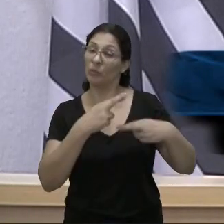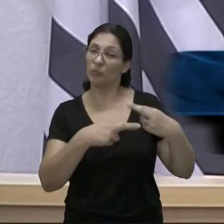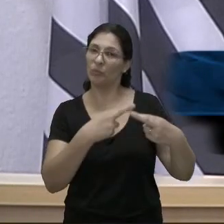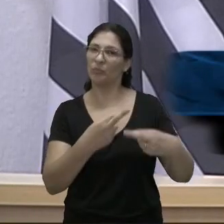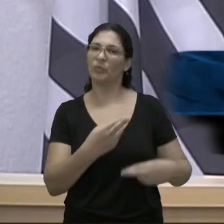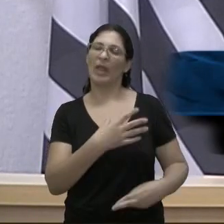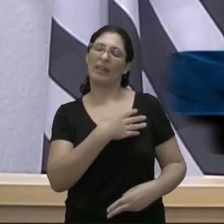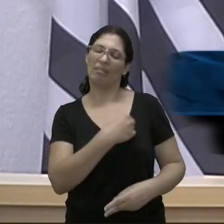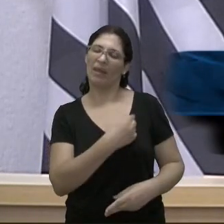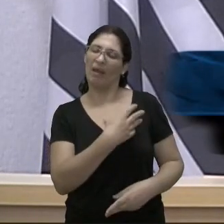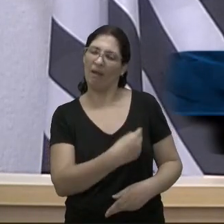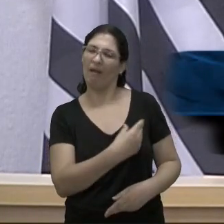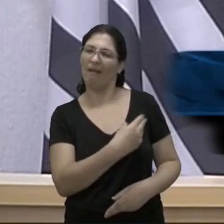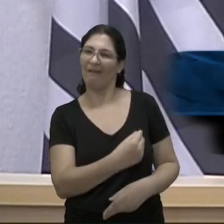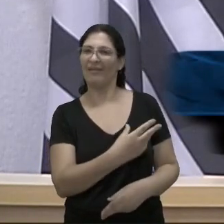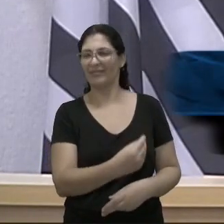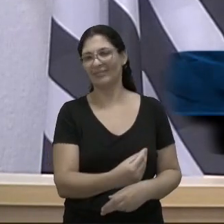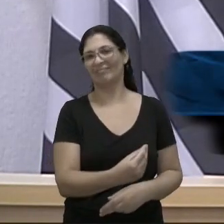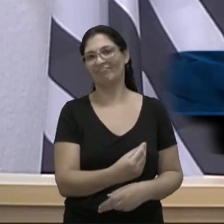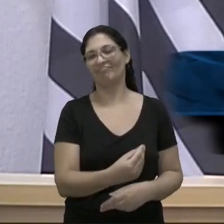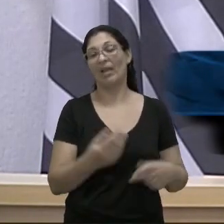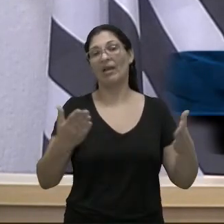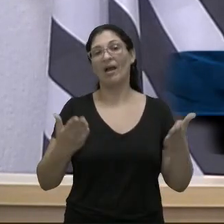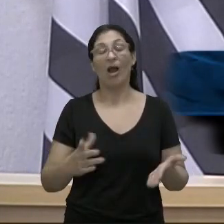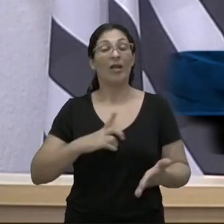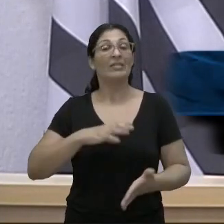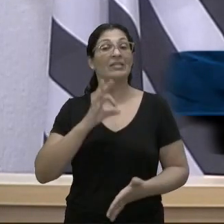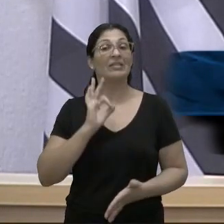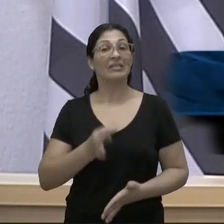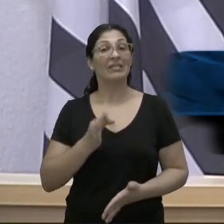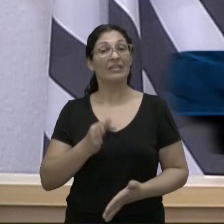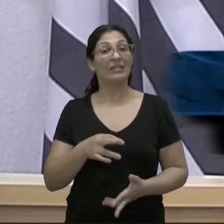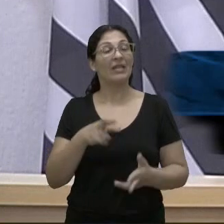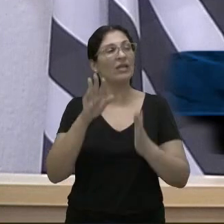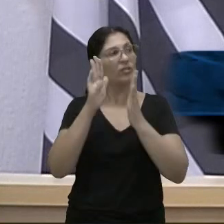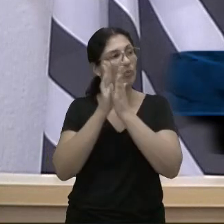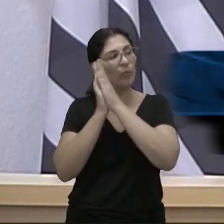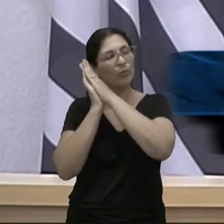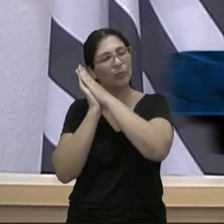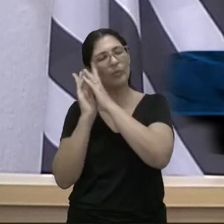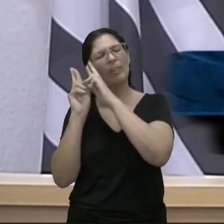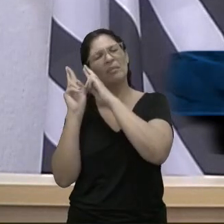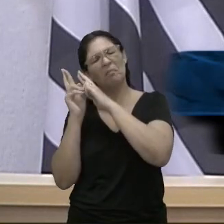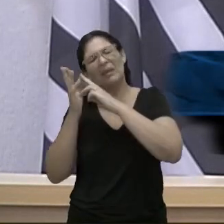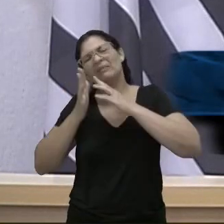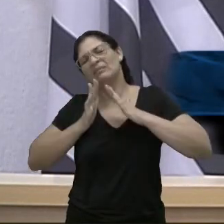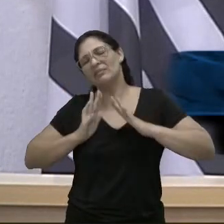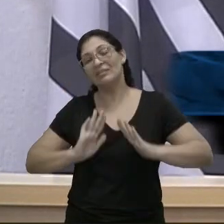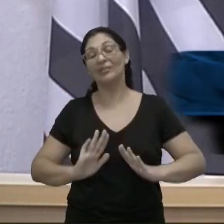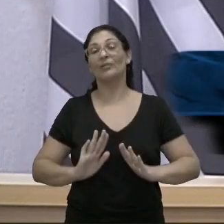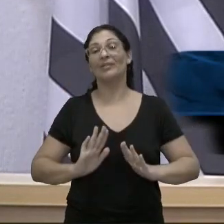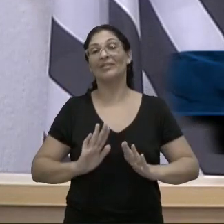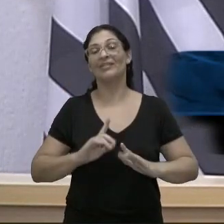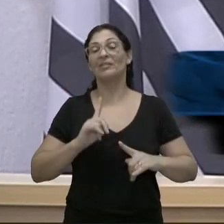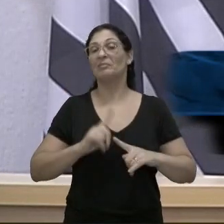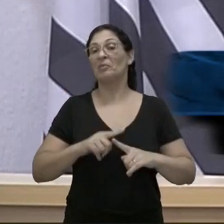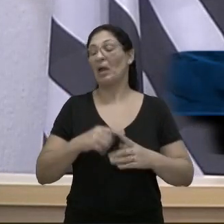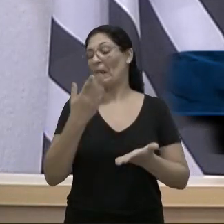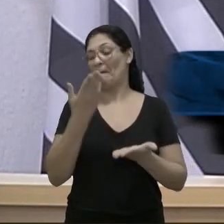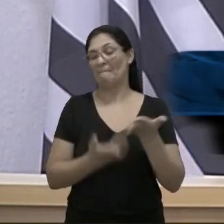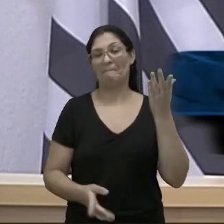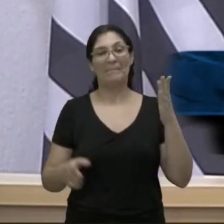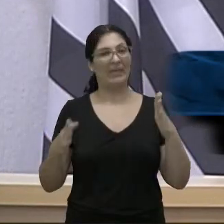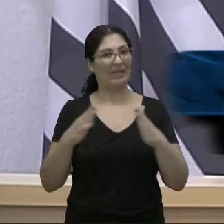bisnetos. E agora sim eu tenho a certeza de colocar minha cabeça no travesseiro, dormir tranquilo, que eu não corro o risco